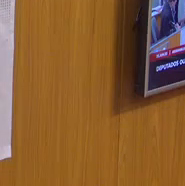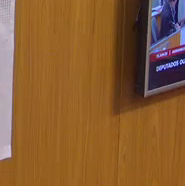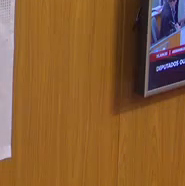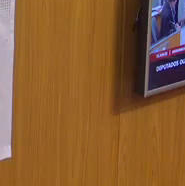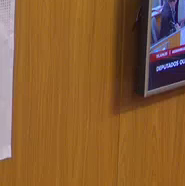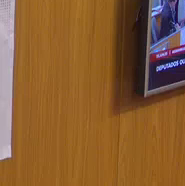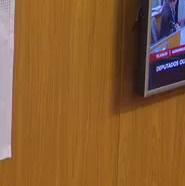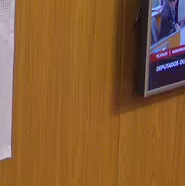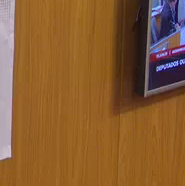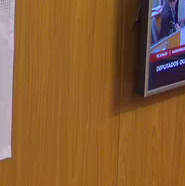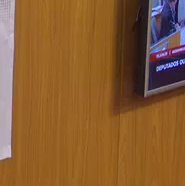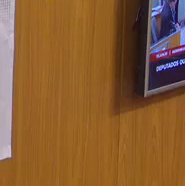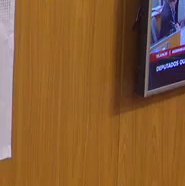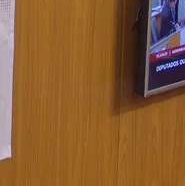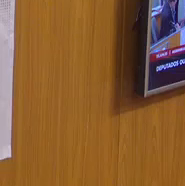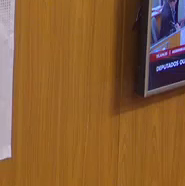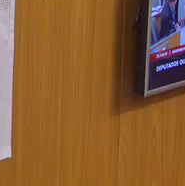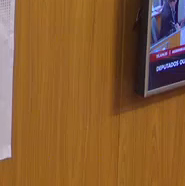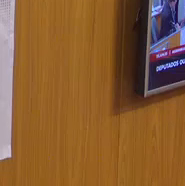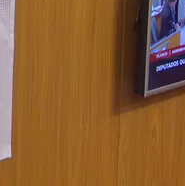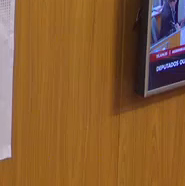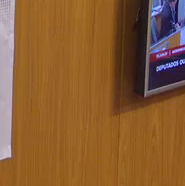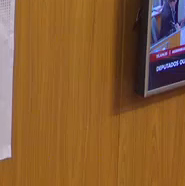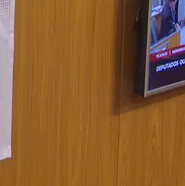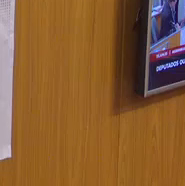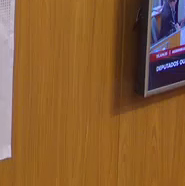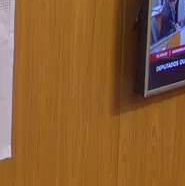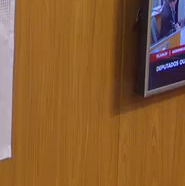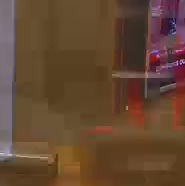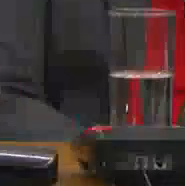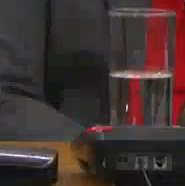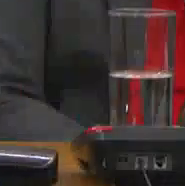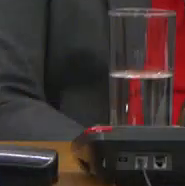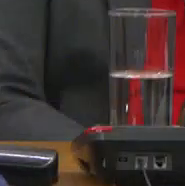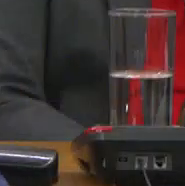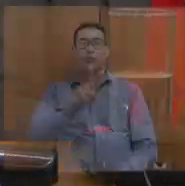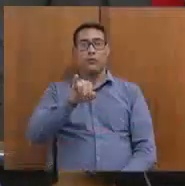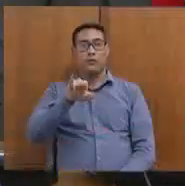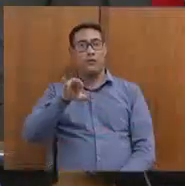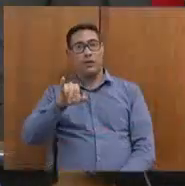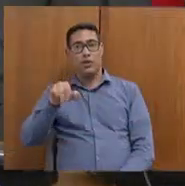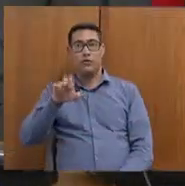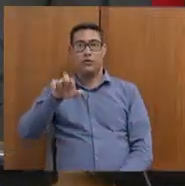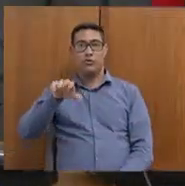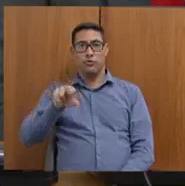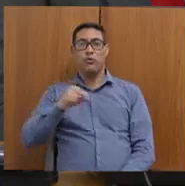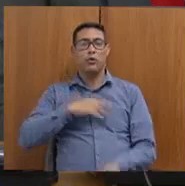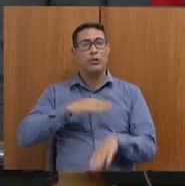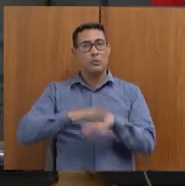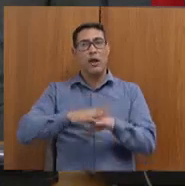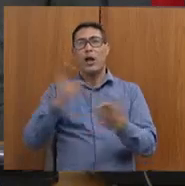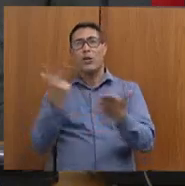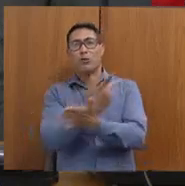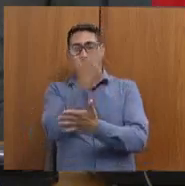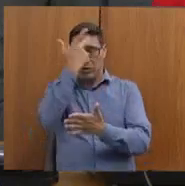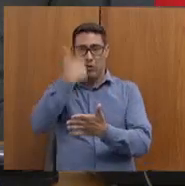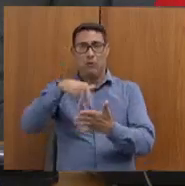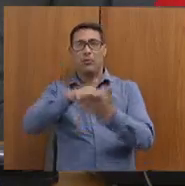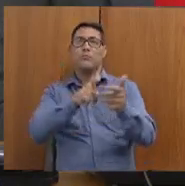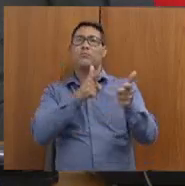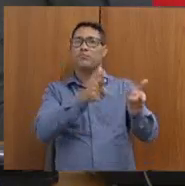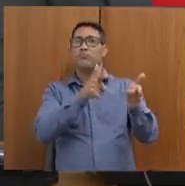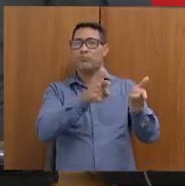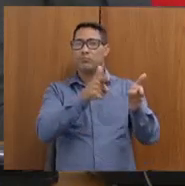na Espanha, onde o Vinícius Júnior foi realmente achincalhado e